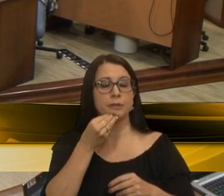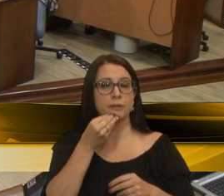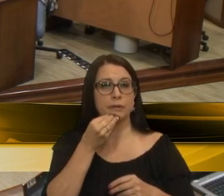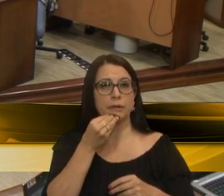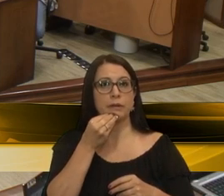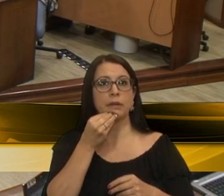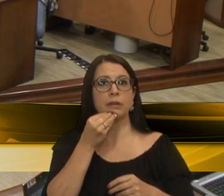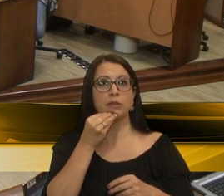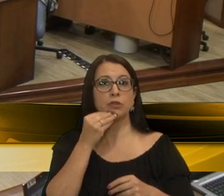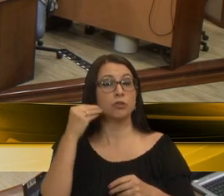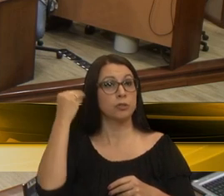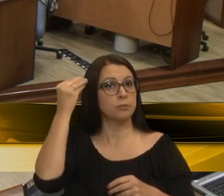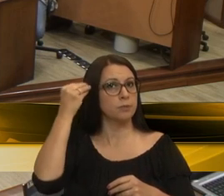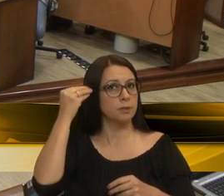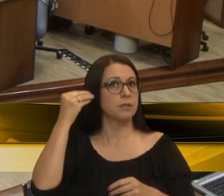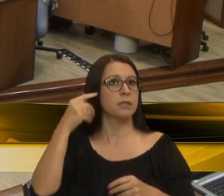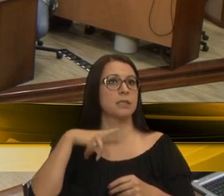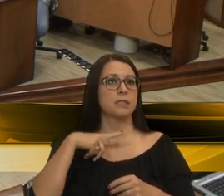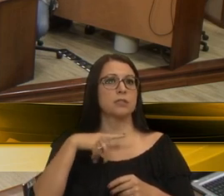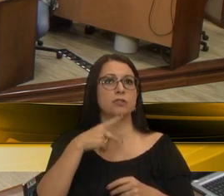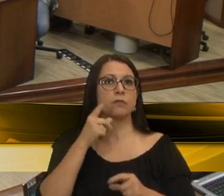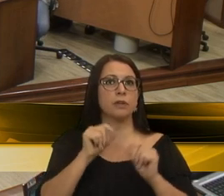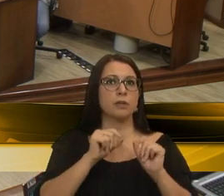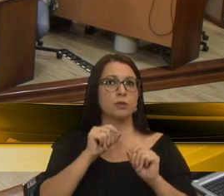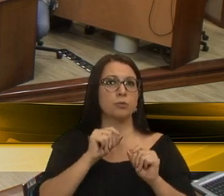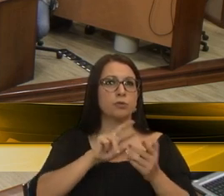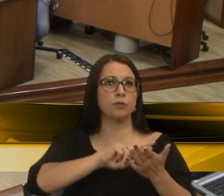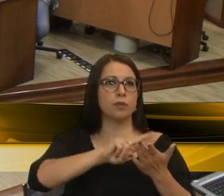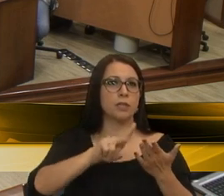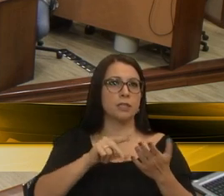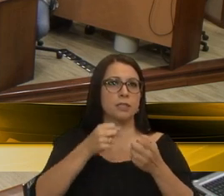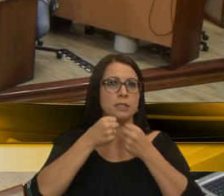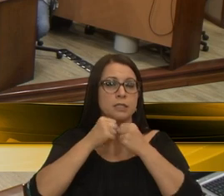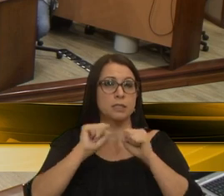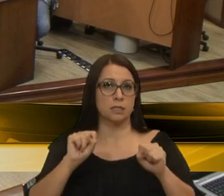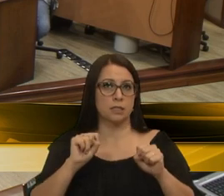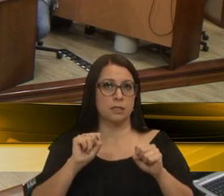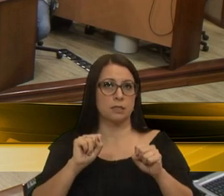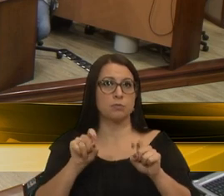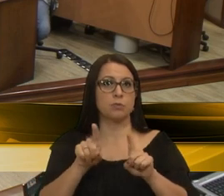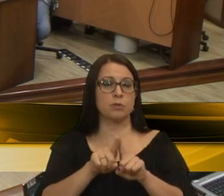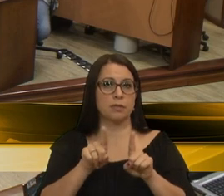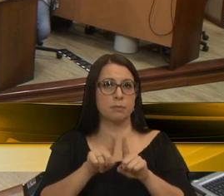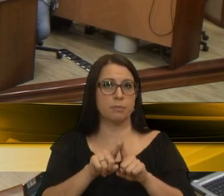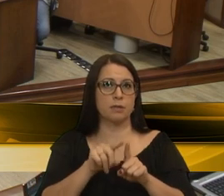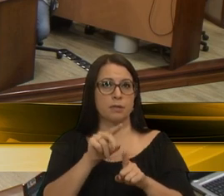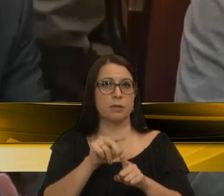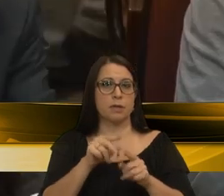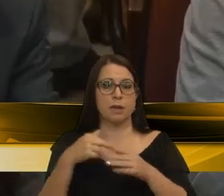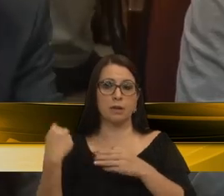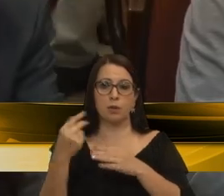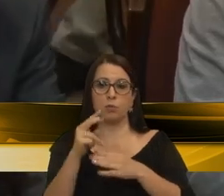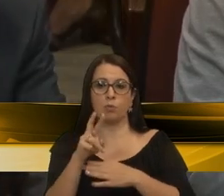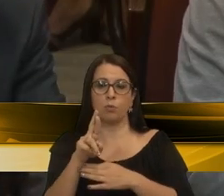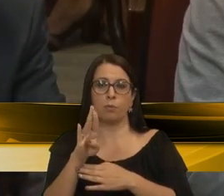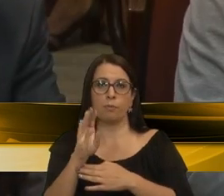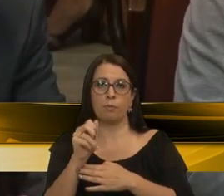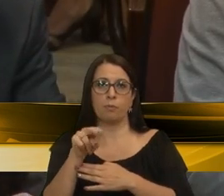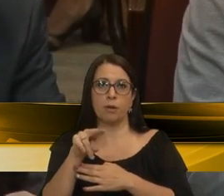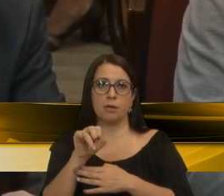ímpar de experiência de tratar de diversas secretarias, como também do urbanismo, em outros momentos.